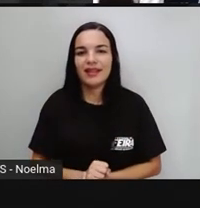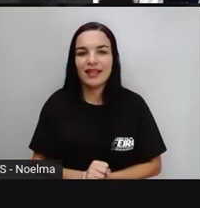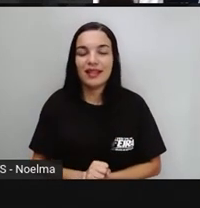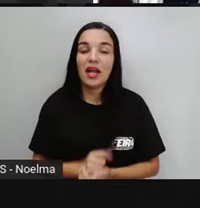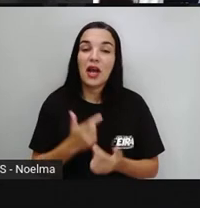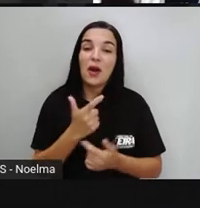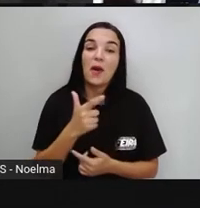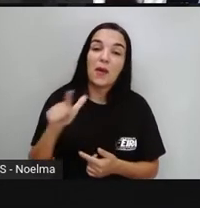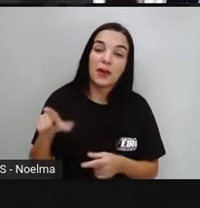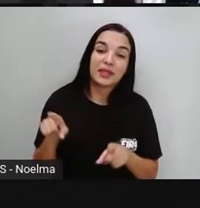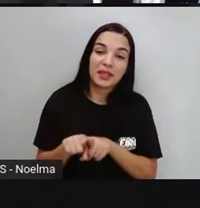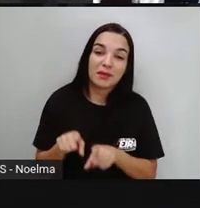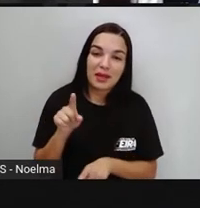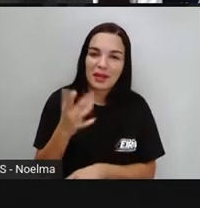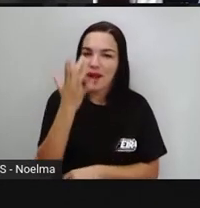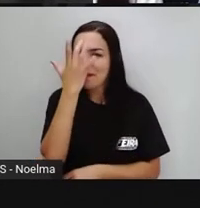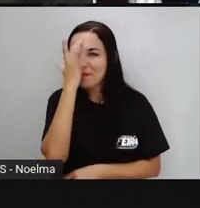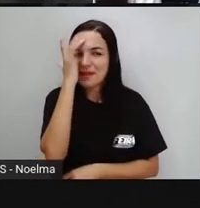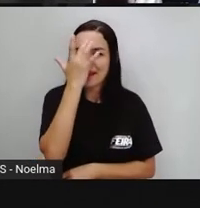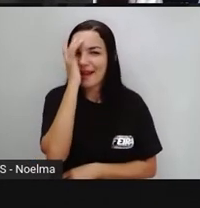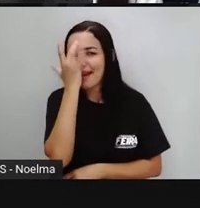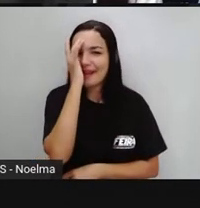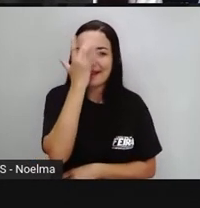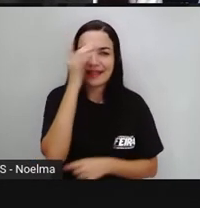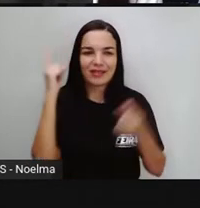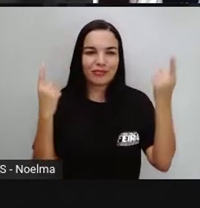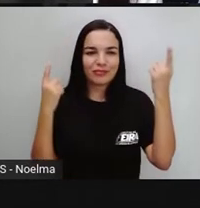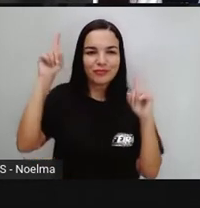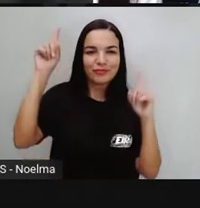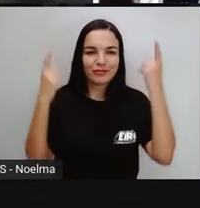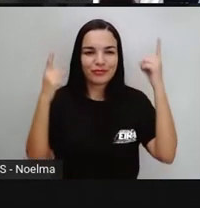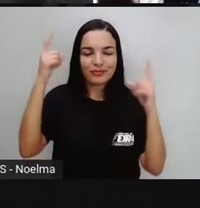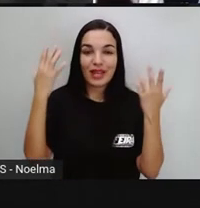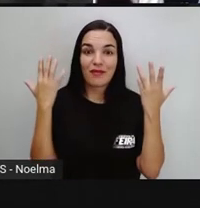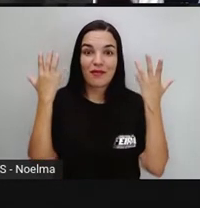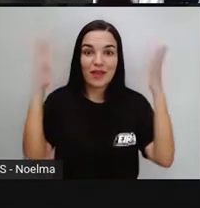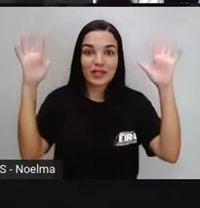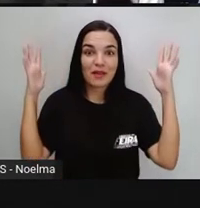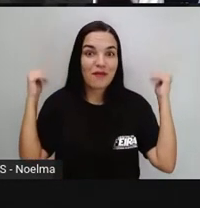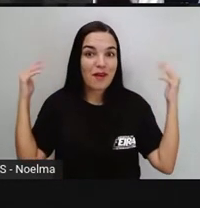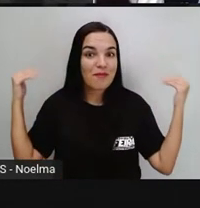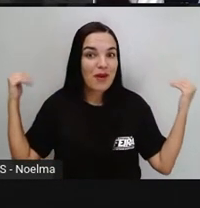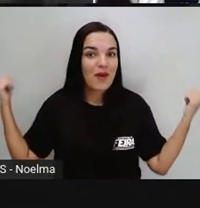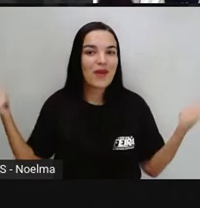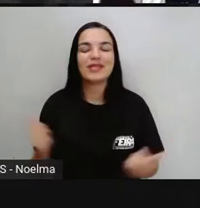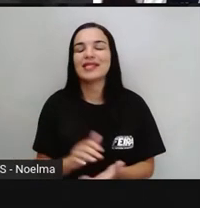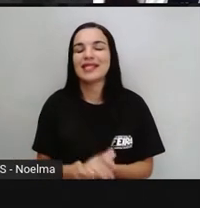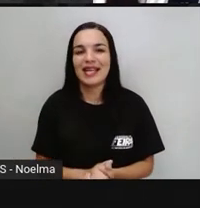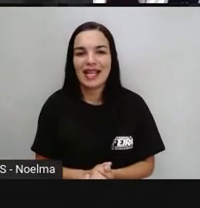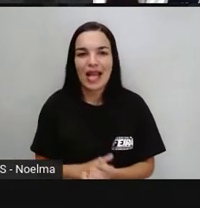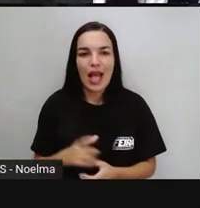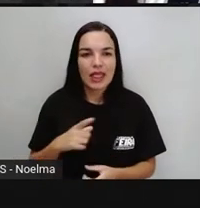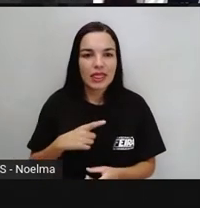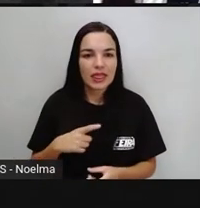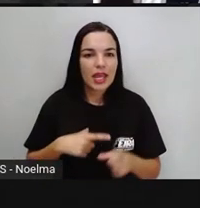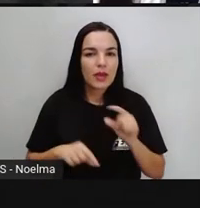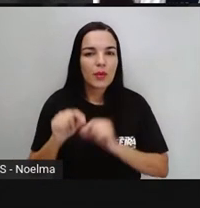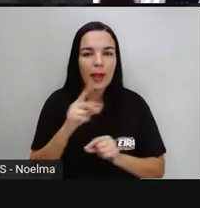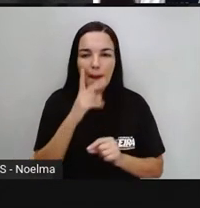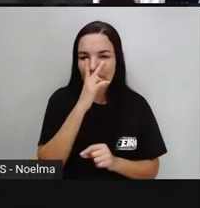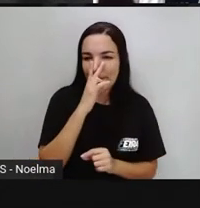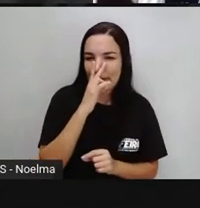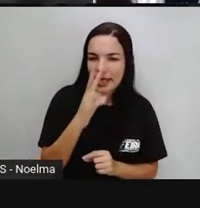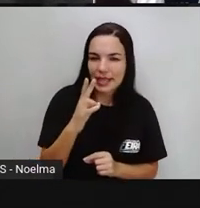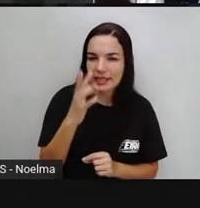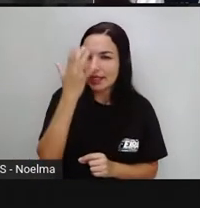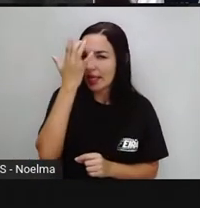Aí vem o Micareta, que é uma festa popular e muito famosa, né? Que traz aí aspectos do carnaval, mas